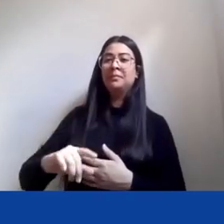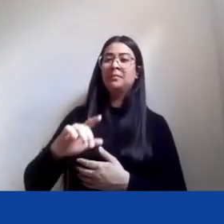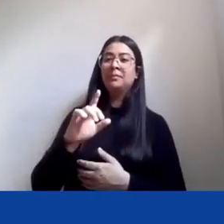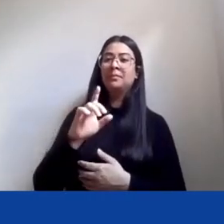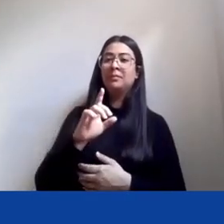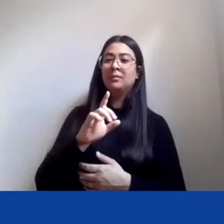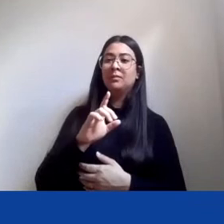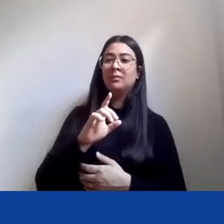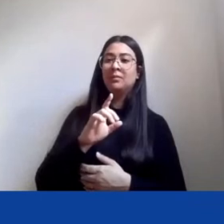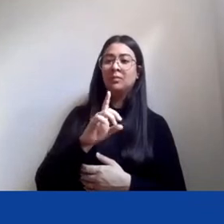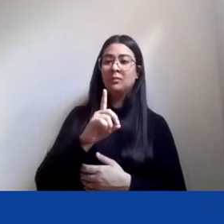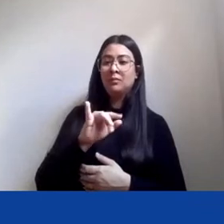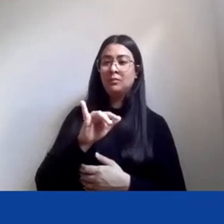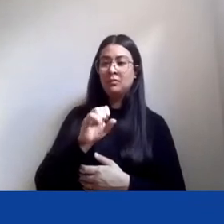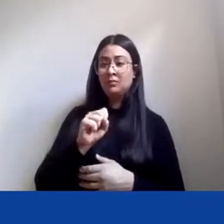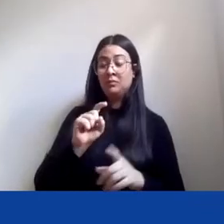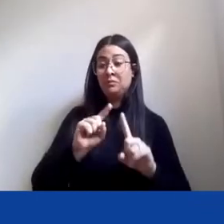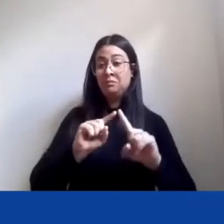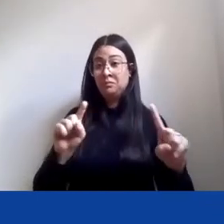apresentações. Mas,